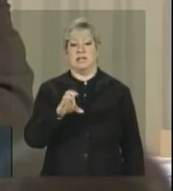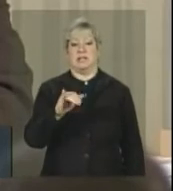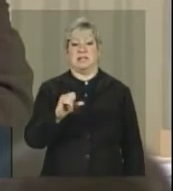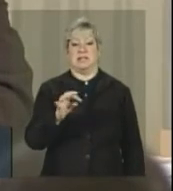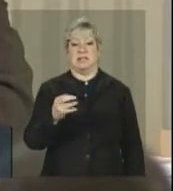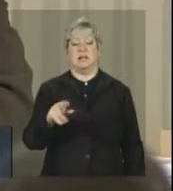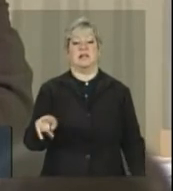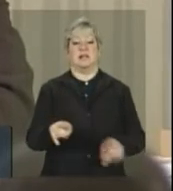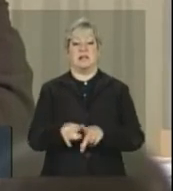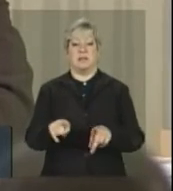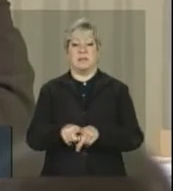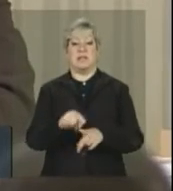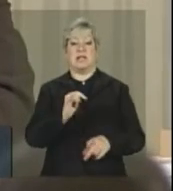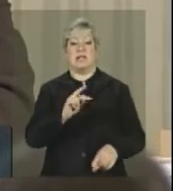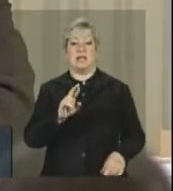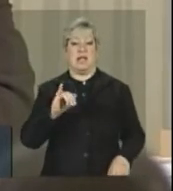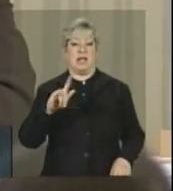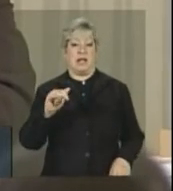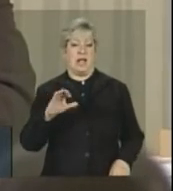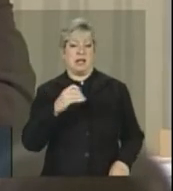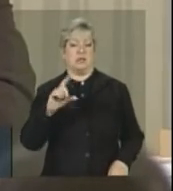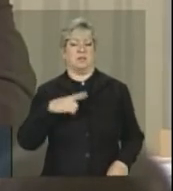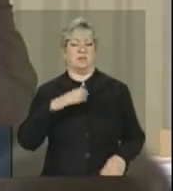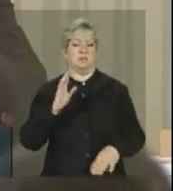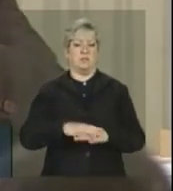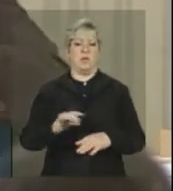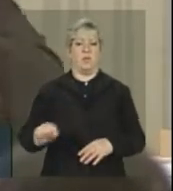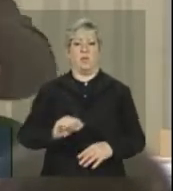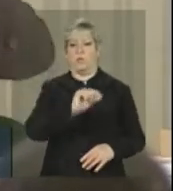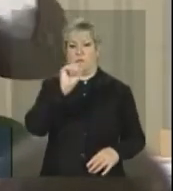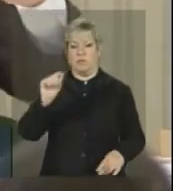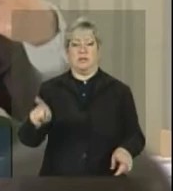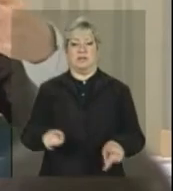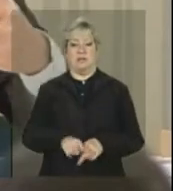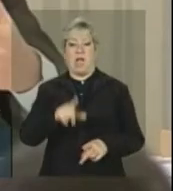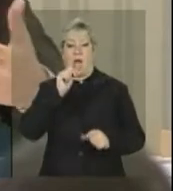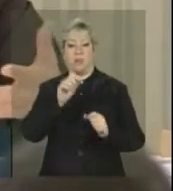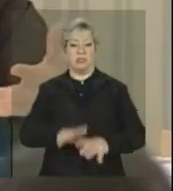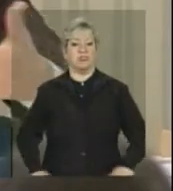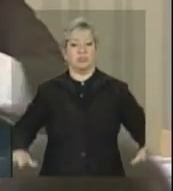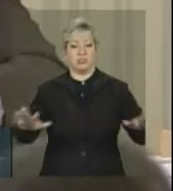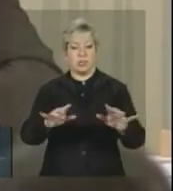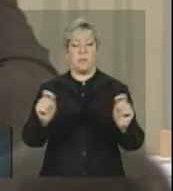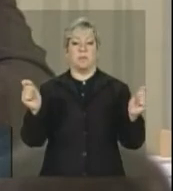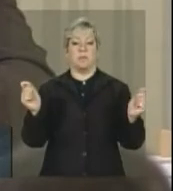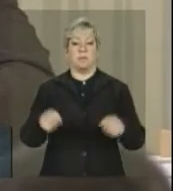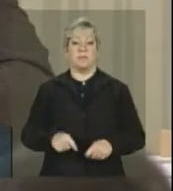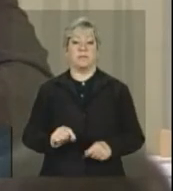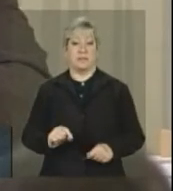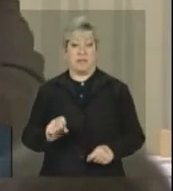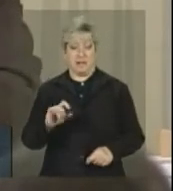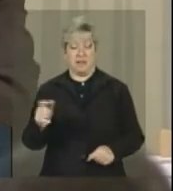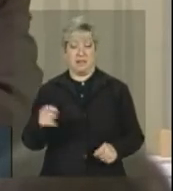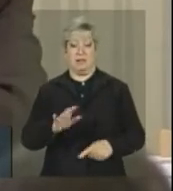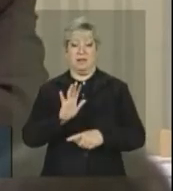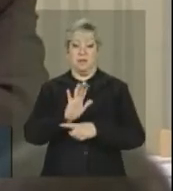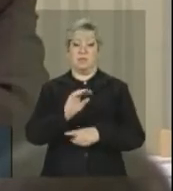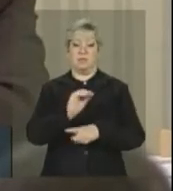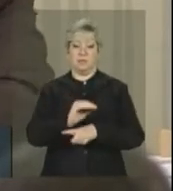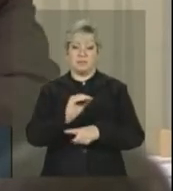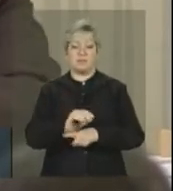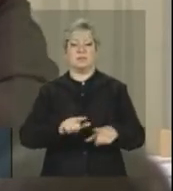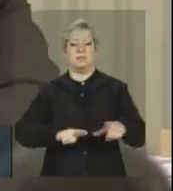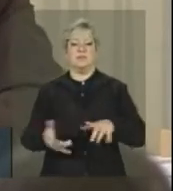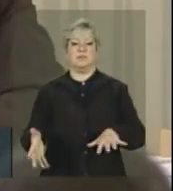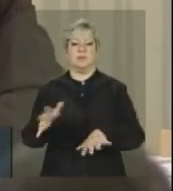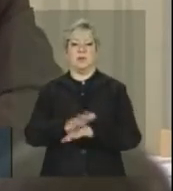irrigação e 3 mil pequenos barreiros, que é uma ação de água para produção que se dá suporte também às ações